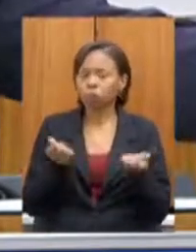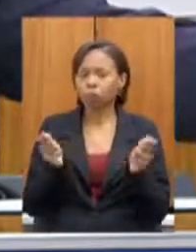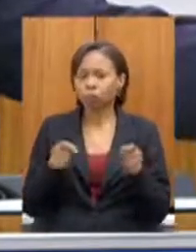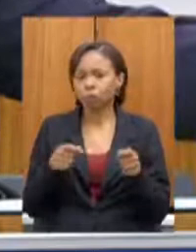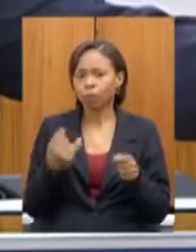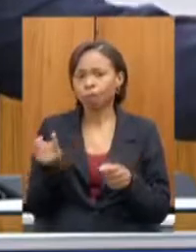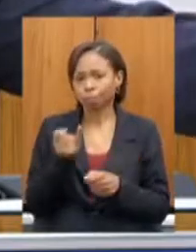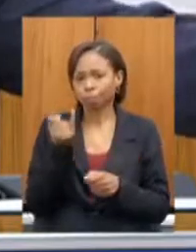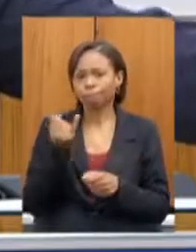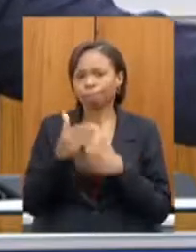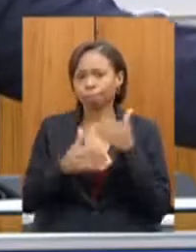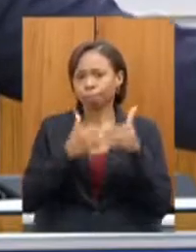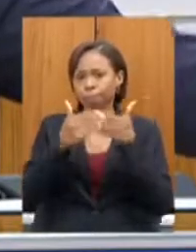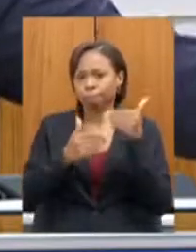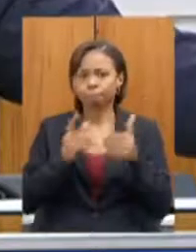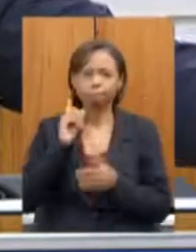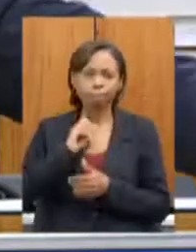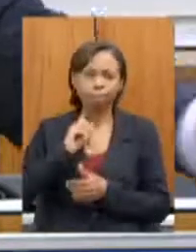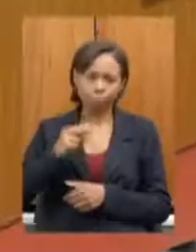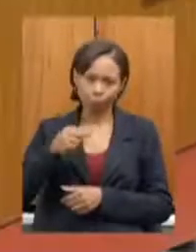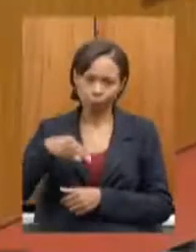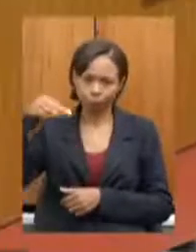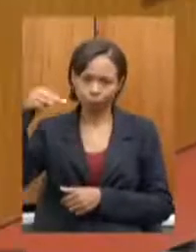o desenvolvimento do norte de Minas